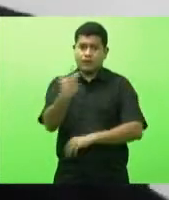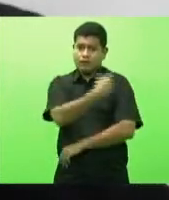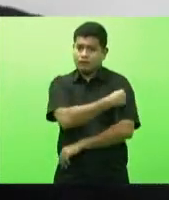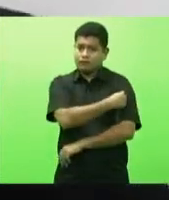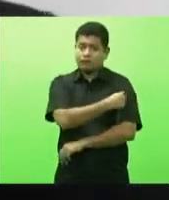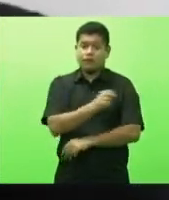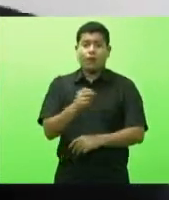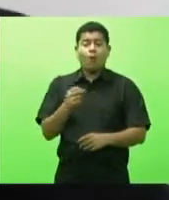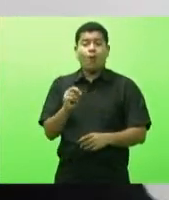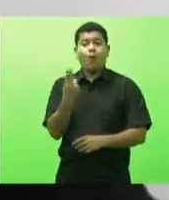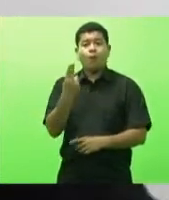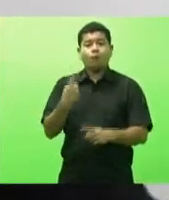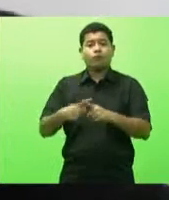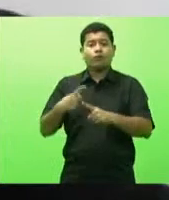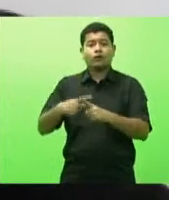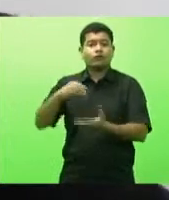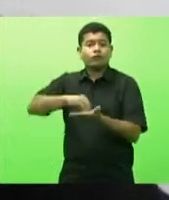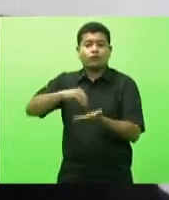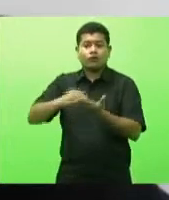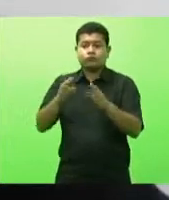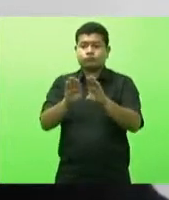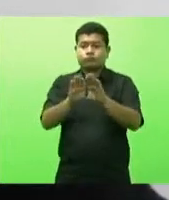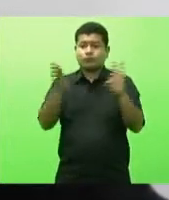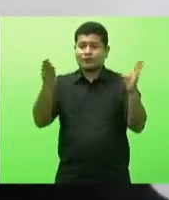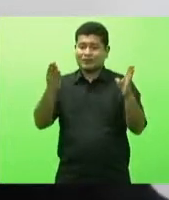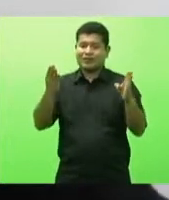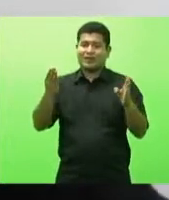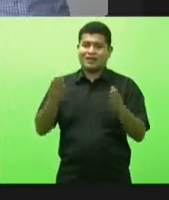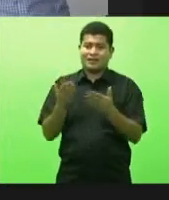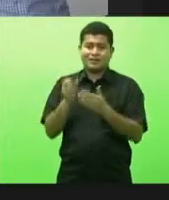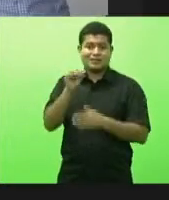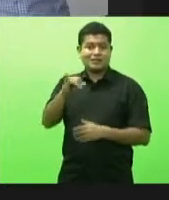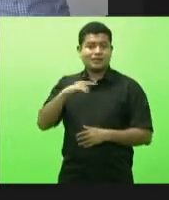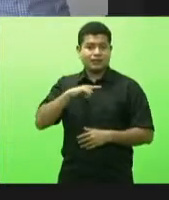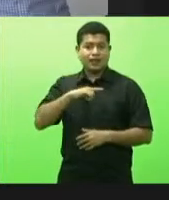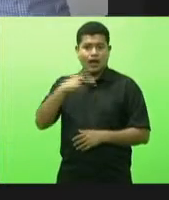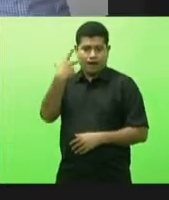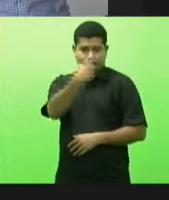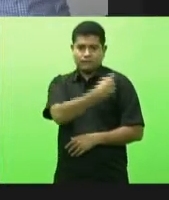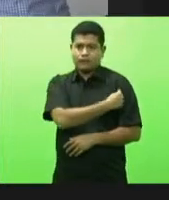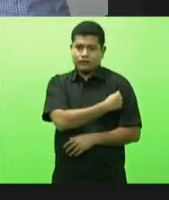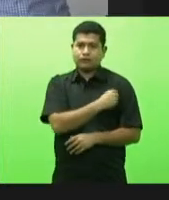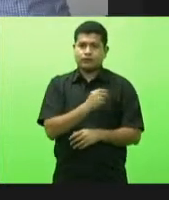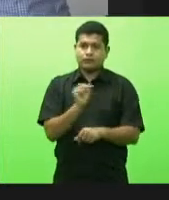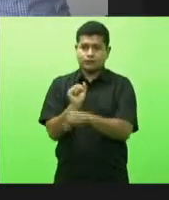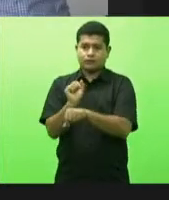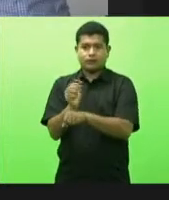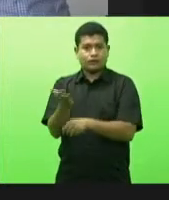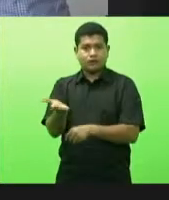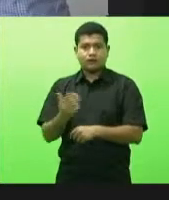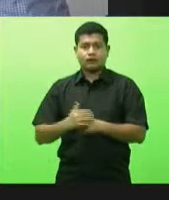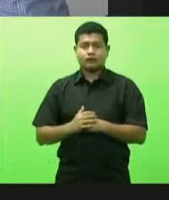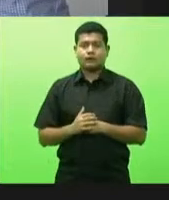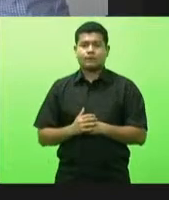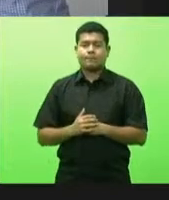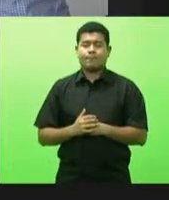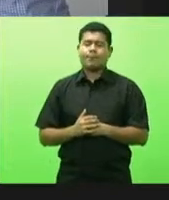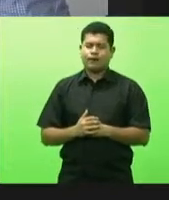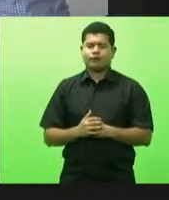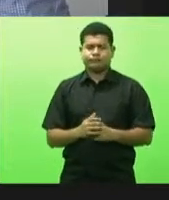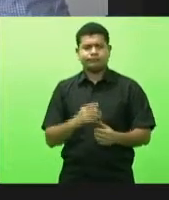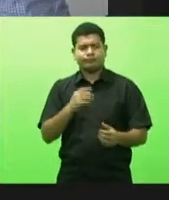estão abrindo se tem vacina e não estão abrindo o secretário e daí antes do secretário não tudo certo é porque eu quero